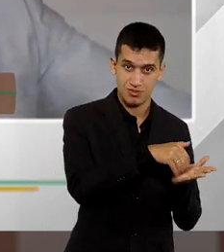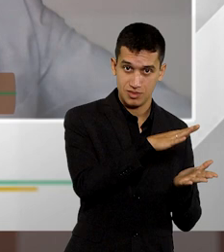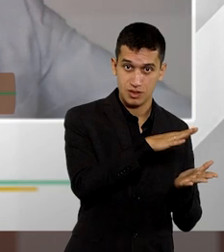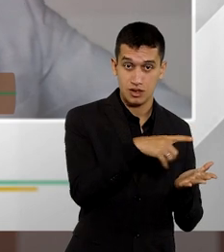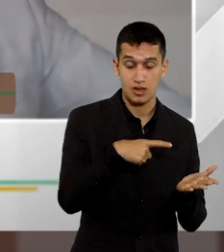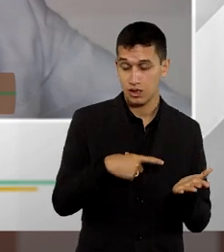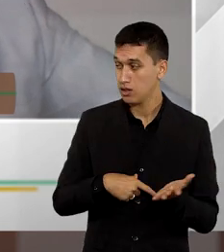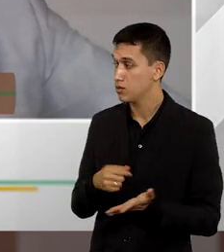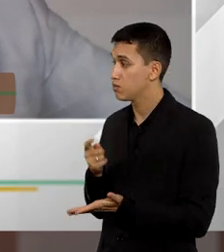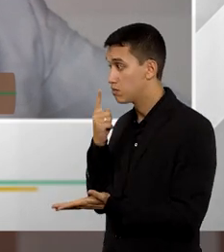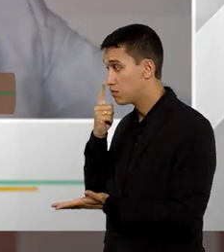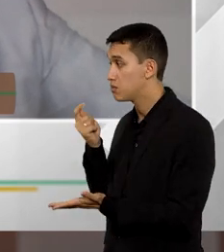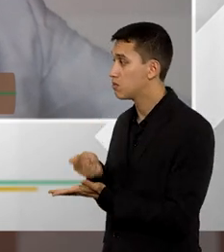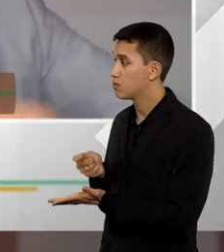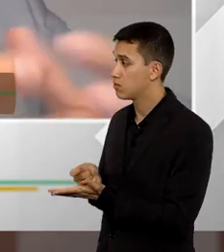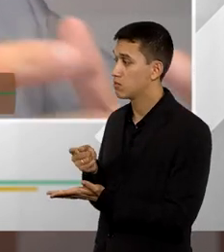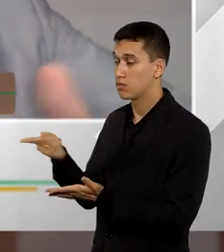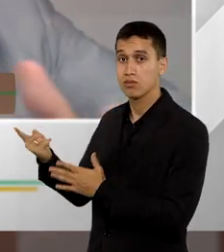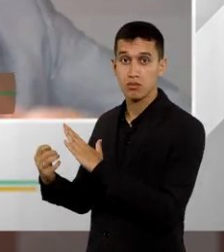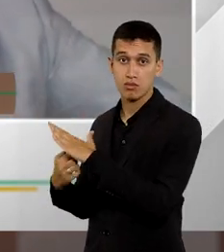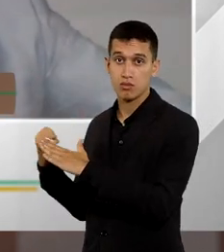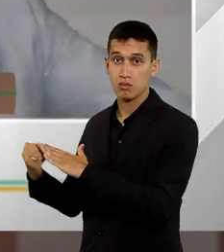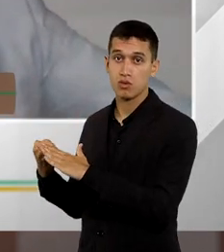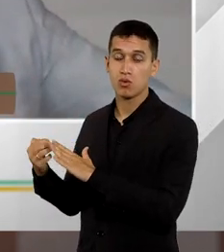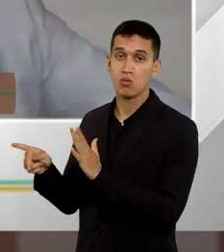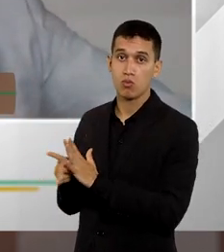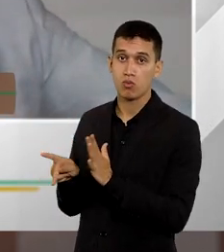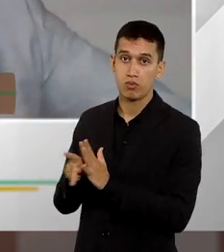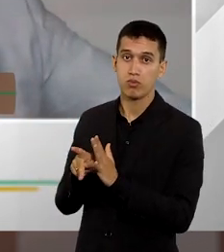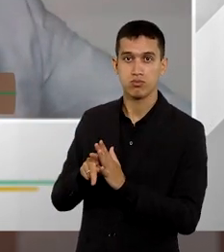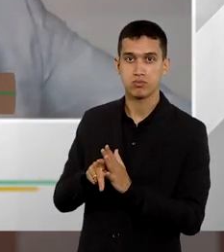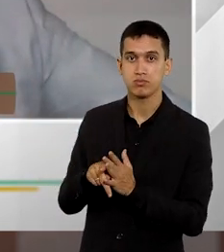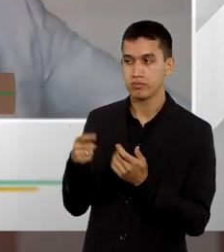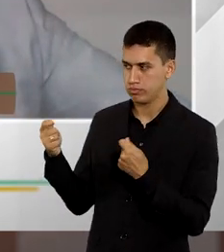ex-empregador os gastos com advogados numa demanda trabalhista.